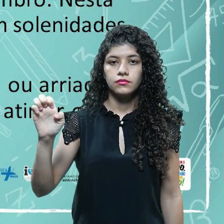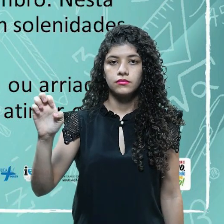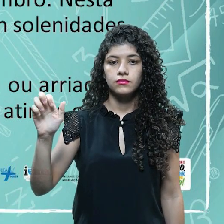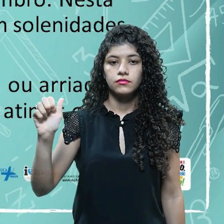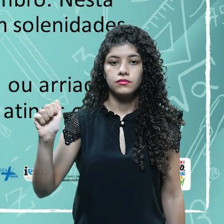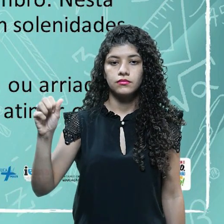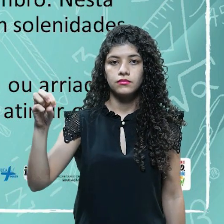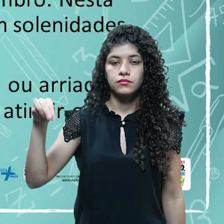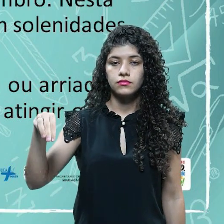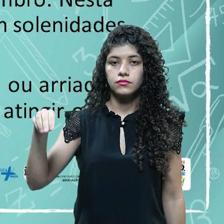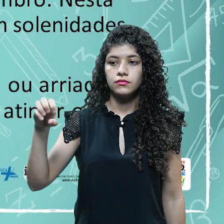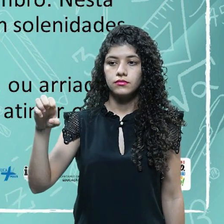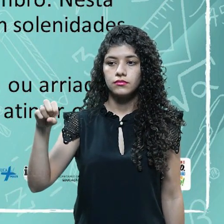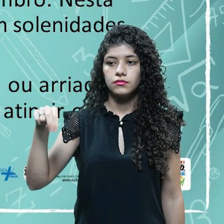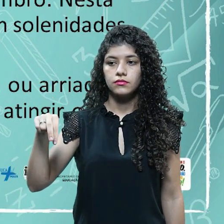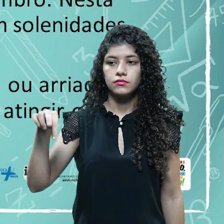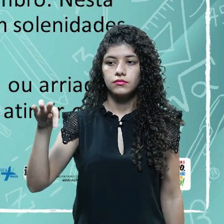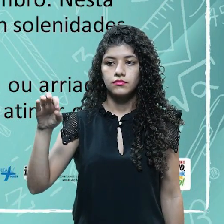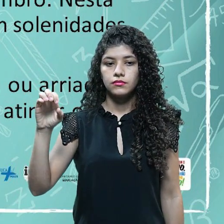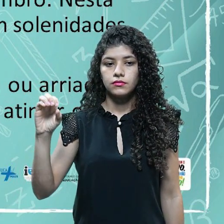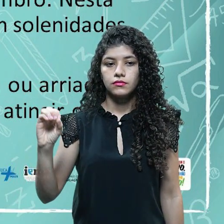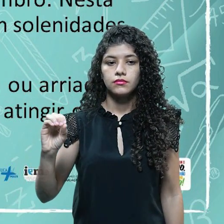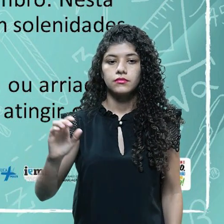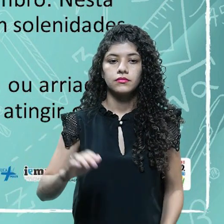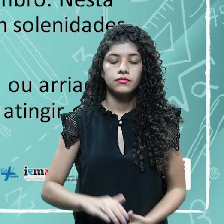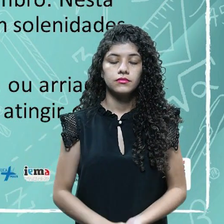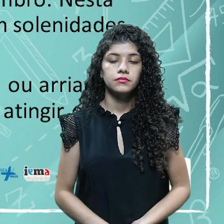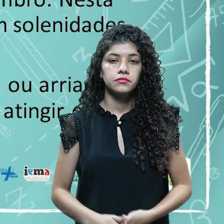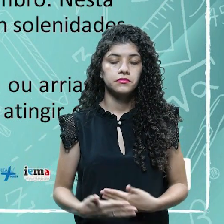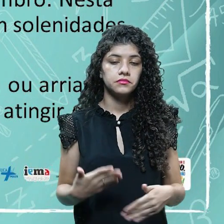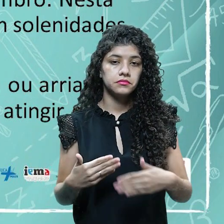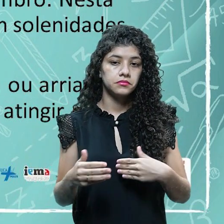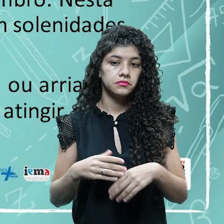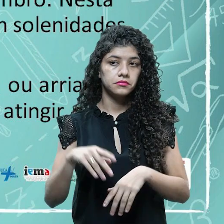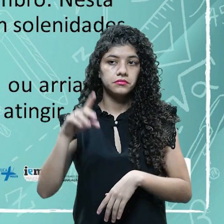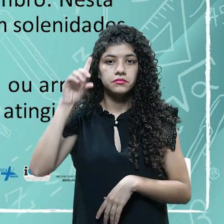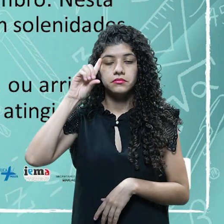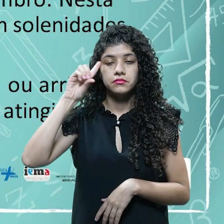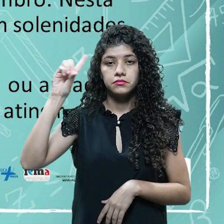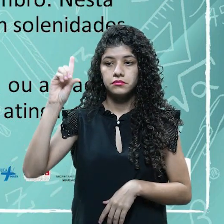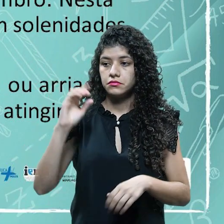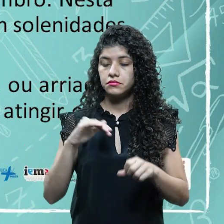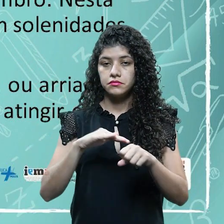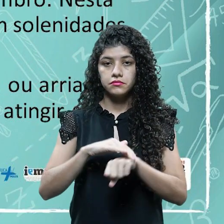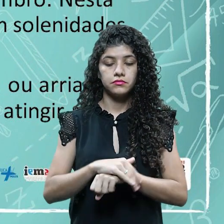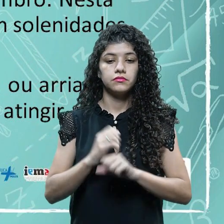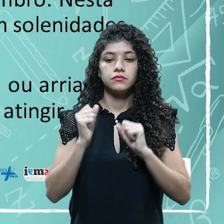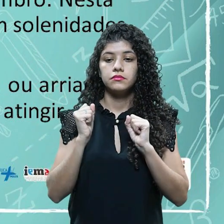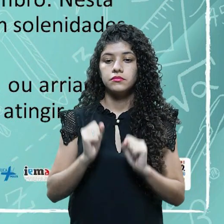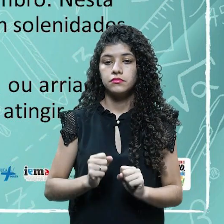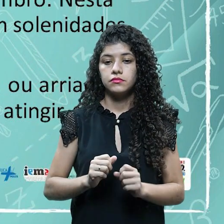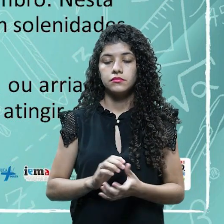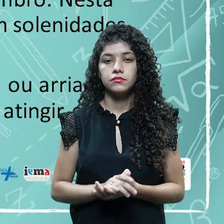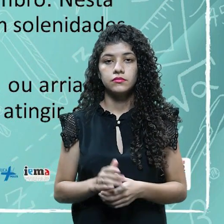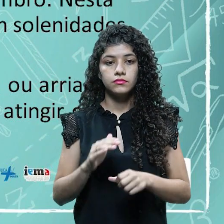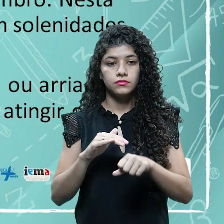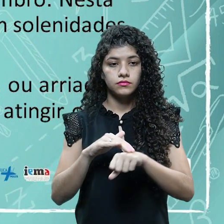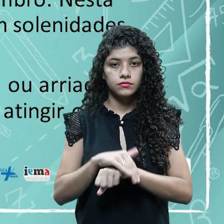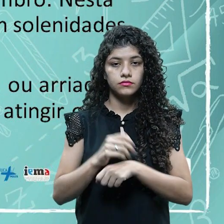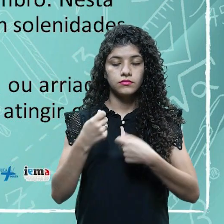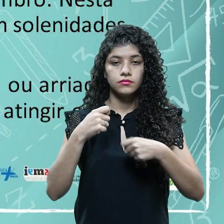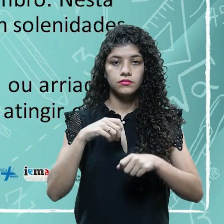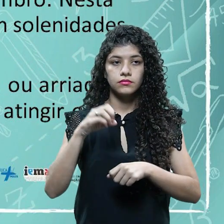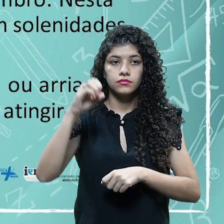arriada, em qualquer hora, né, do dia e noite. Se for a noite, tem que estar iluminada. Então, ao ser